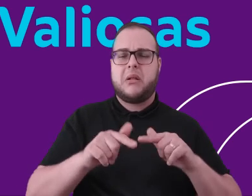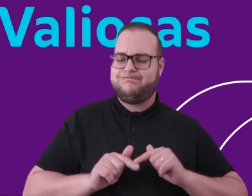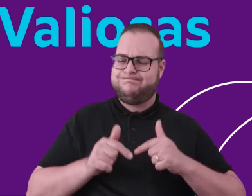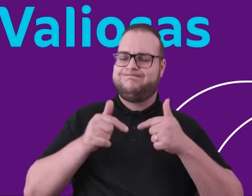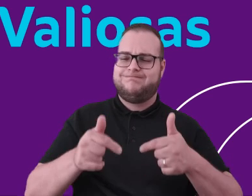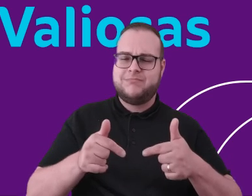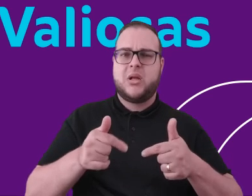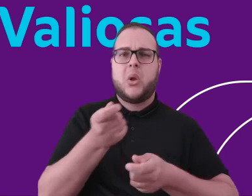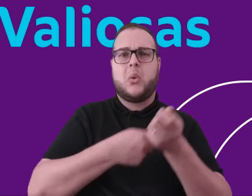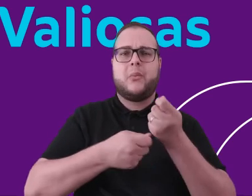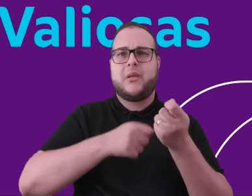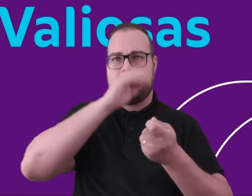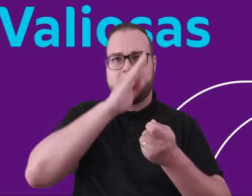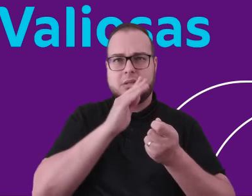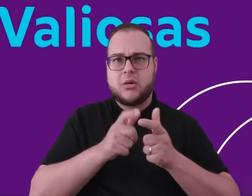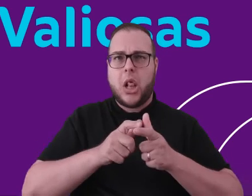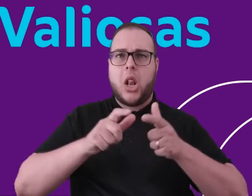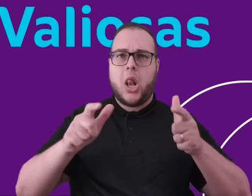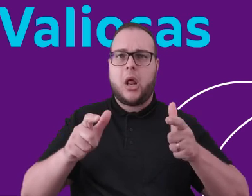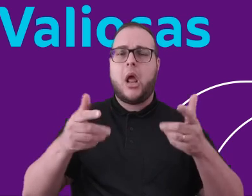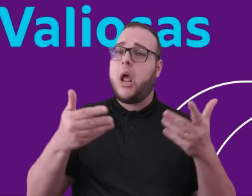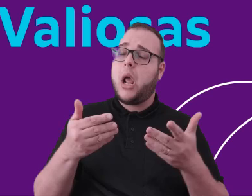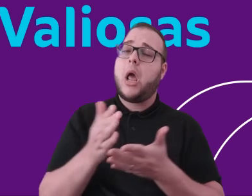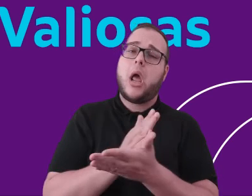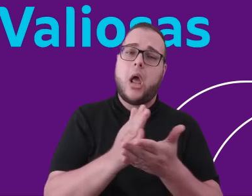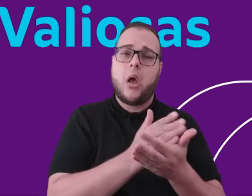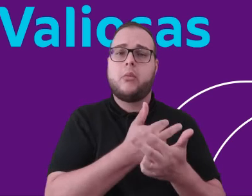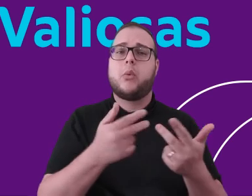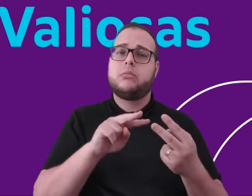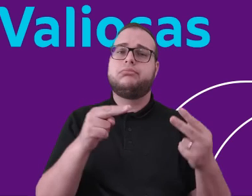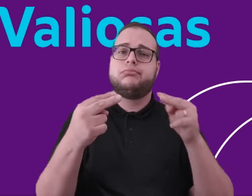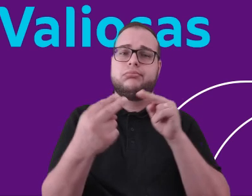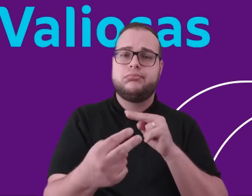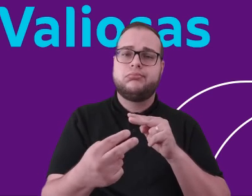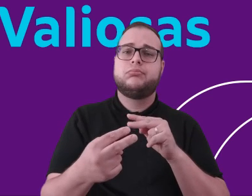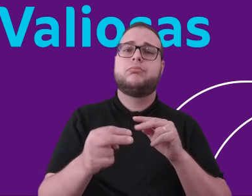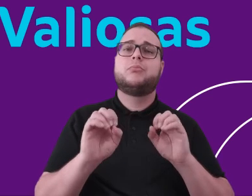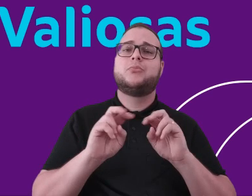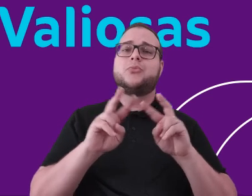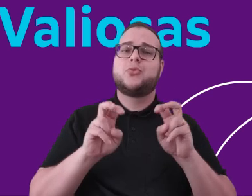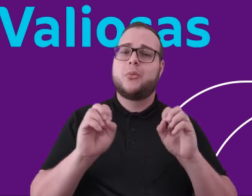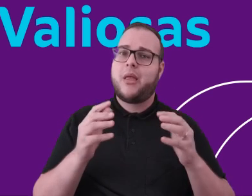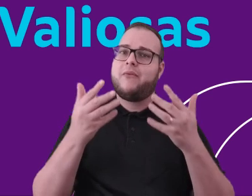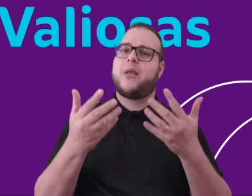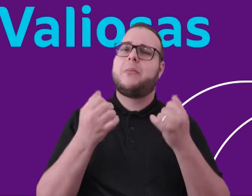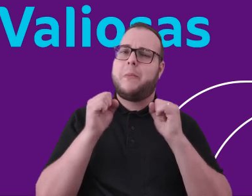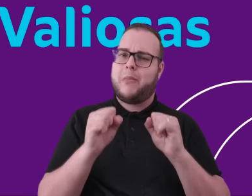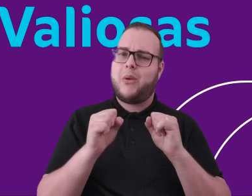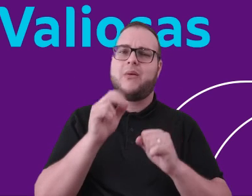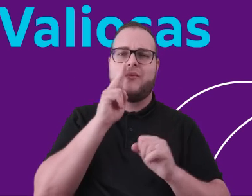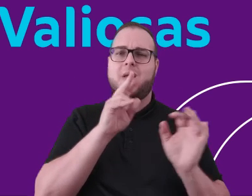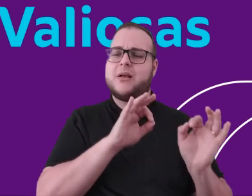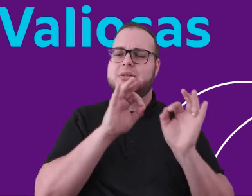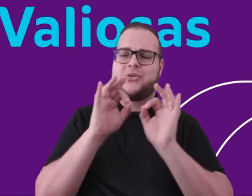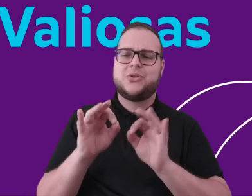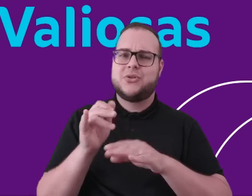vez mais fortalecida. Essas foram apenas algumas perspectivas levantadas durante o nosso evento. Você pode assistir a